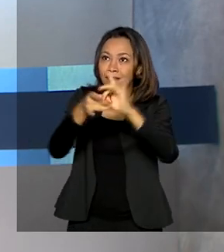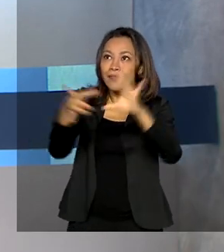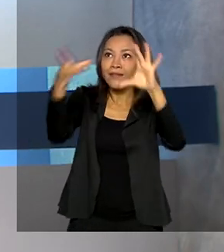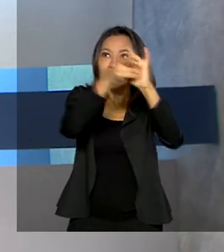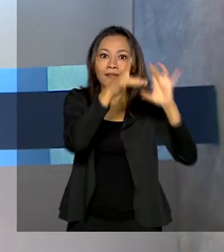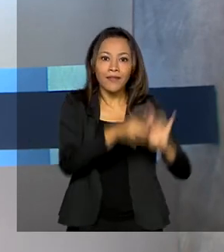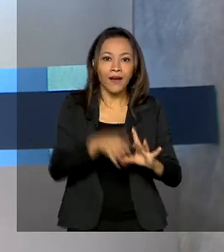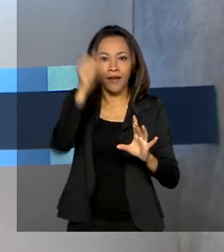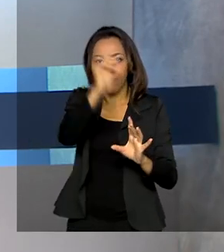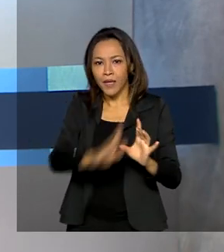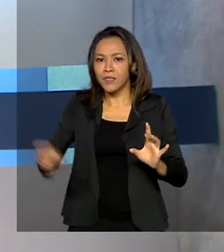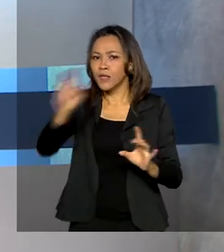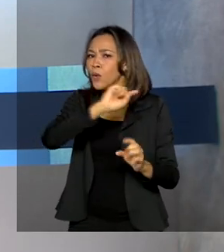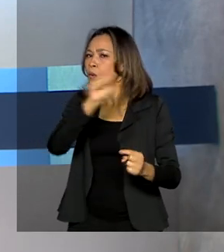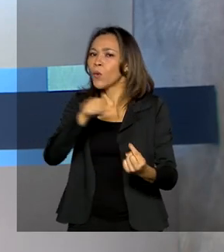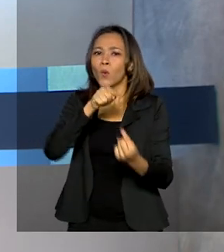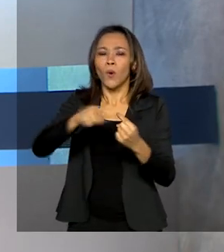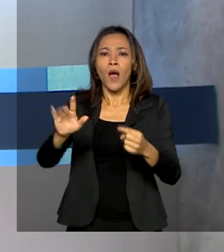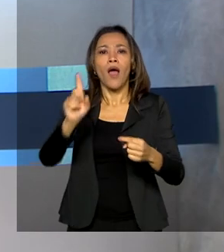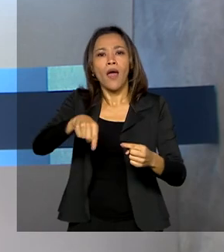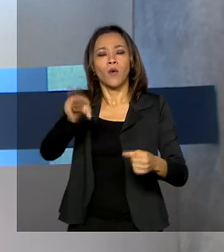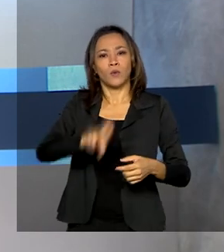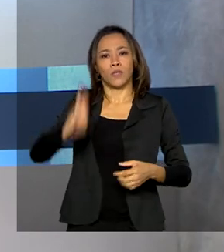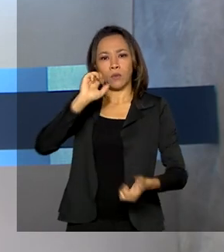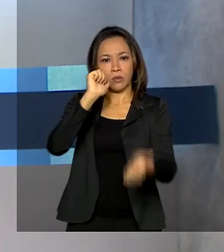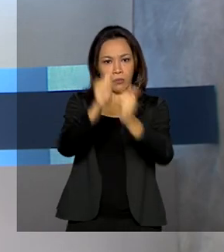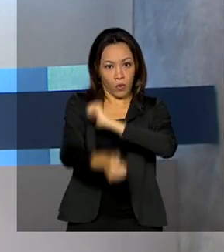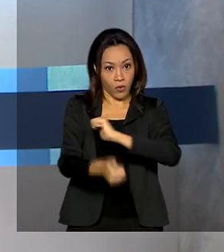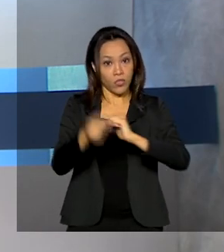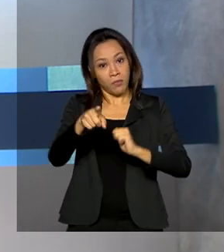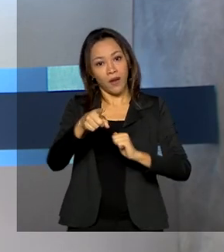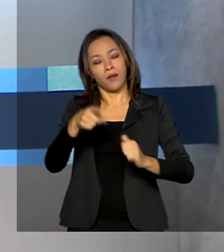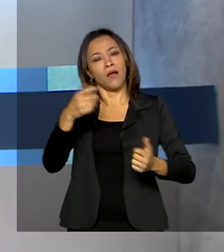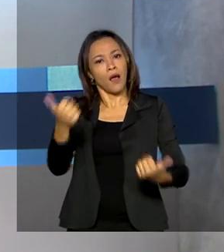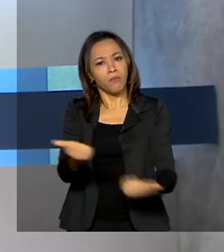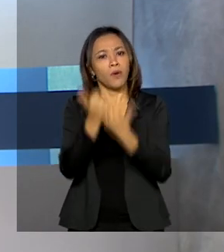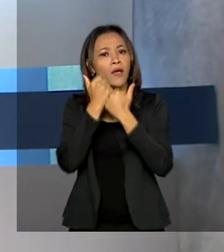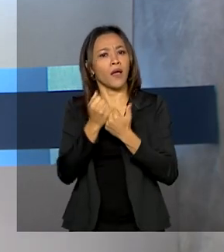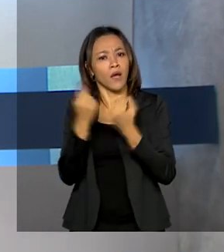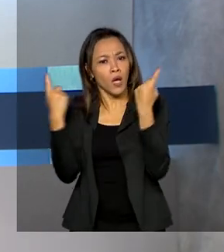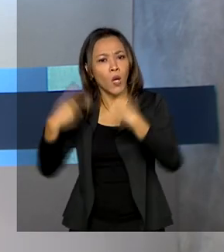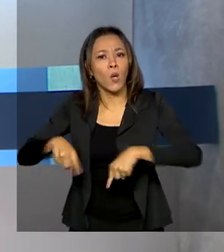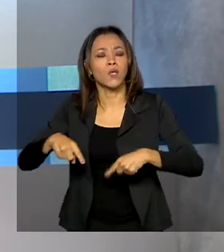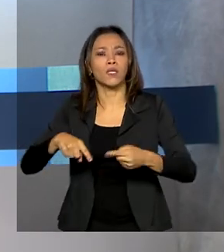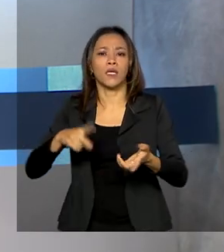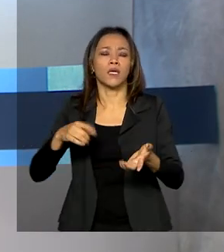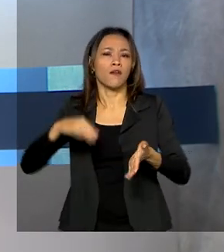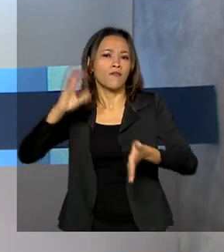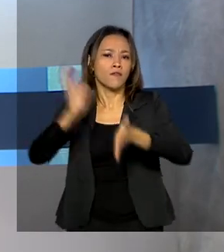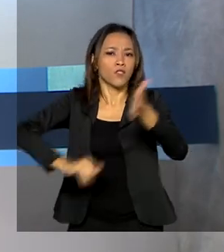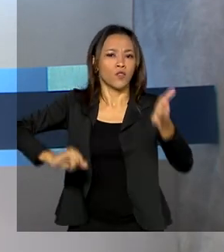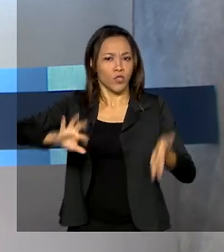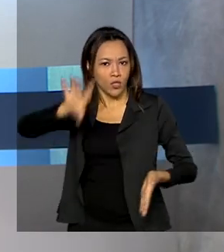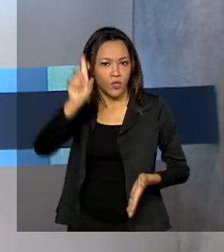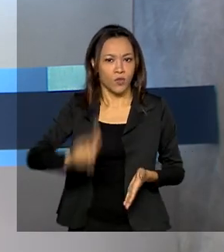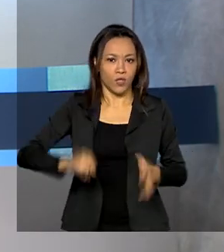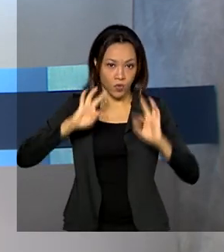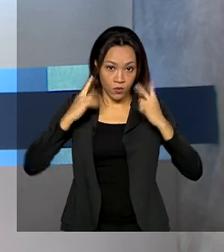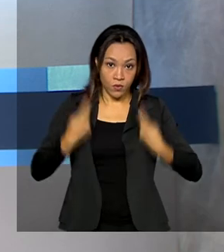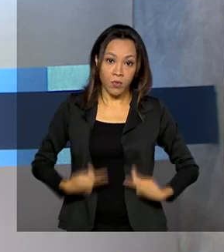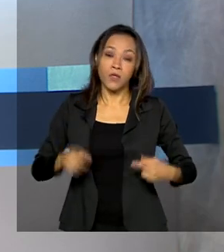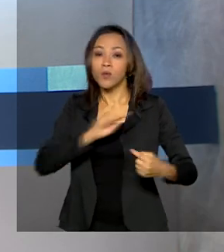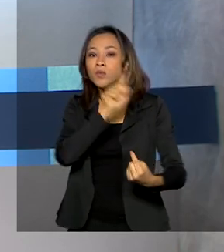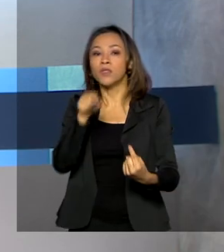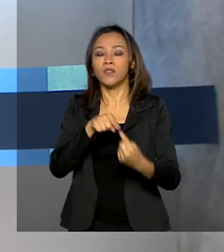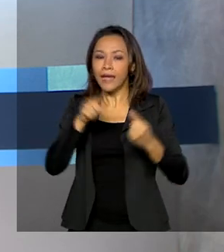aliado no enfrentamento às violações de direitos humanos no Brasil. A iniciativa tem como foco incentivar a conscientização